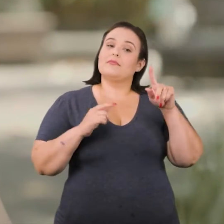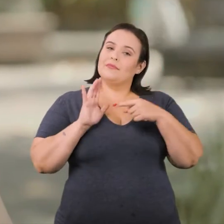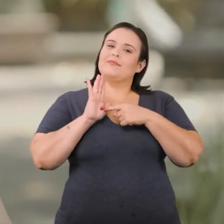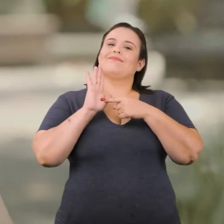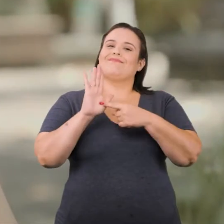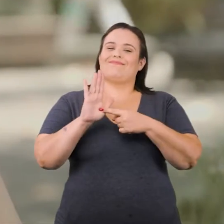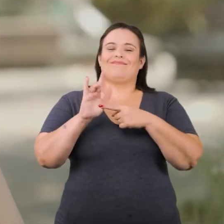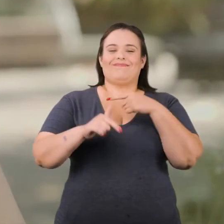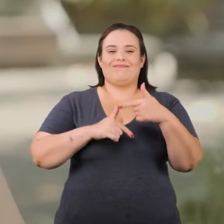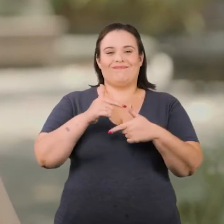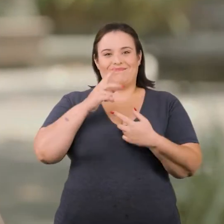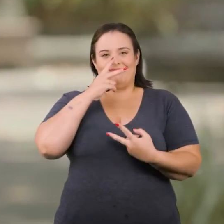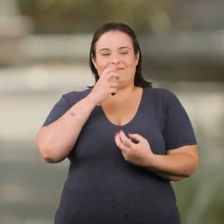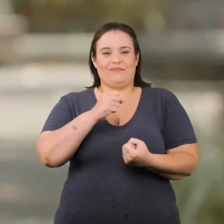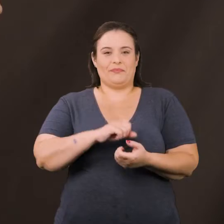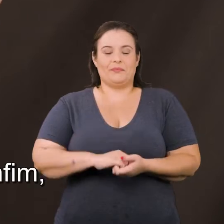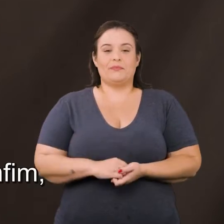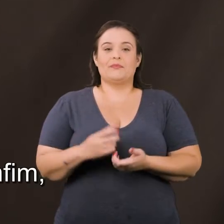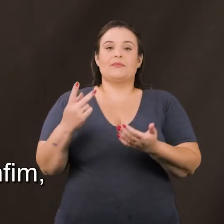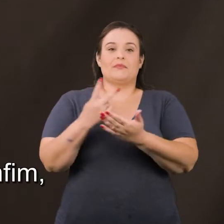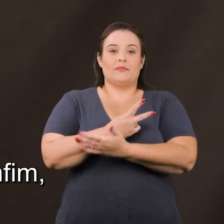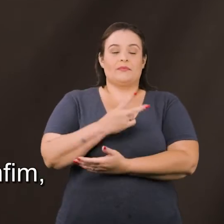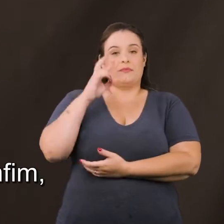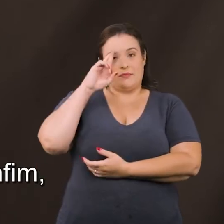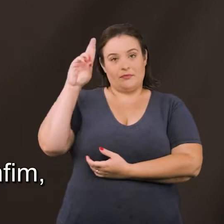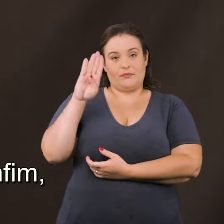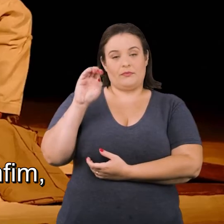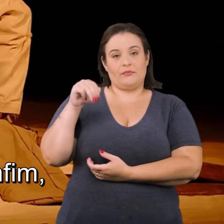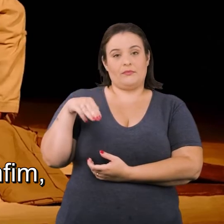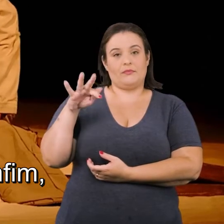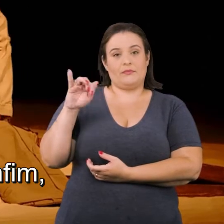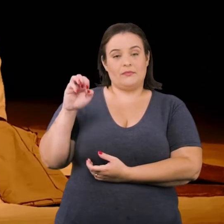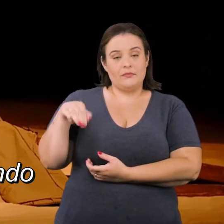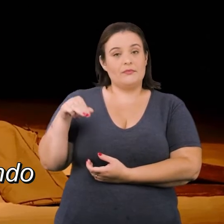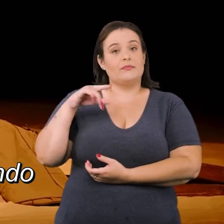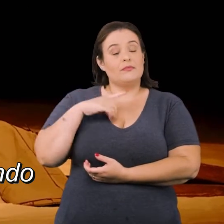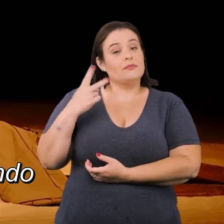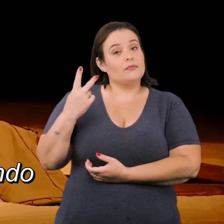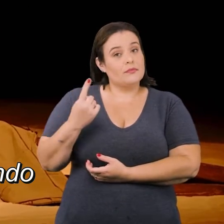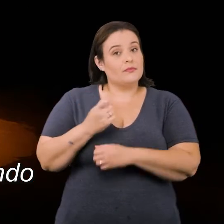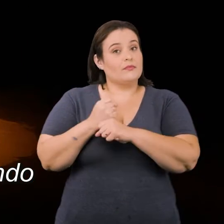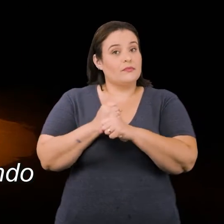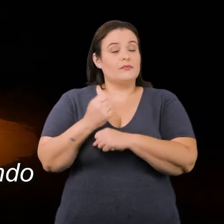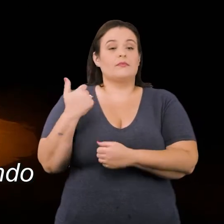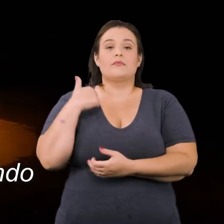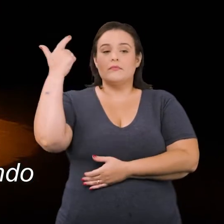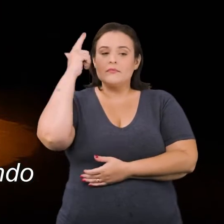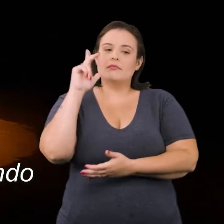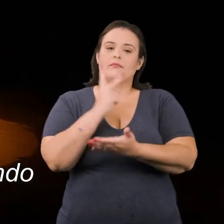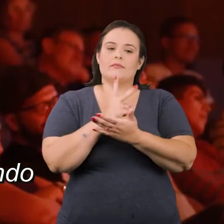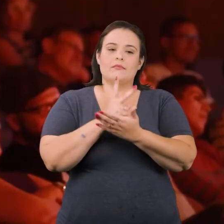Vasconcelos de Oliveira, produtora teatral. Como acontece com o Seu Bom Fim, que eu tenho 21 anos, eu consigo sempre estar trazendo o